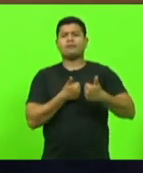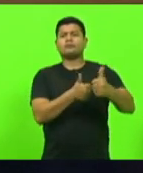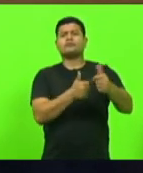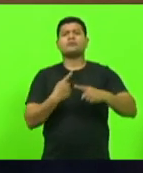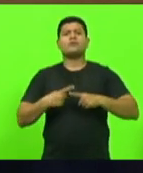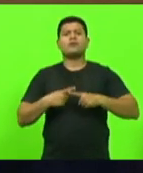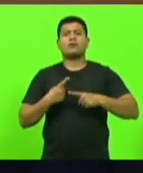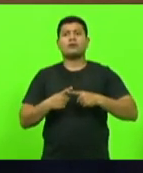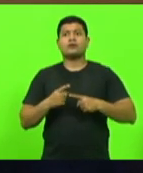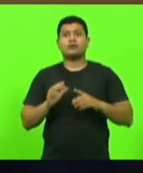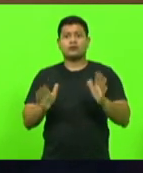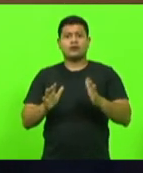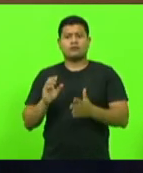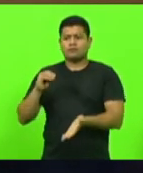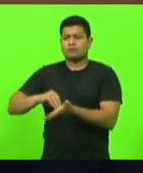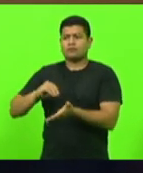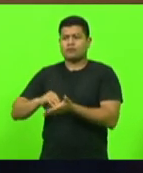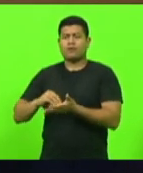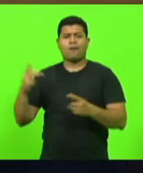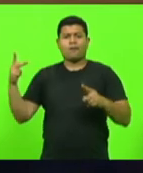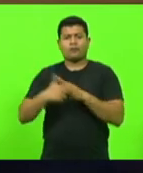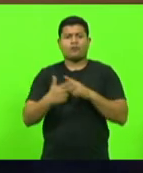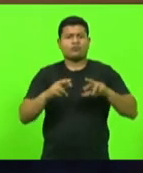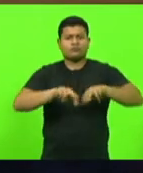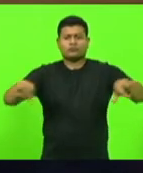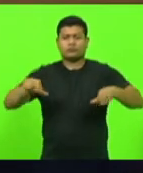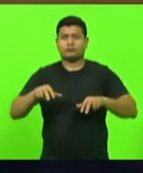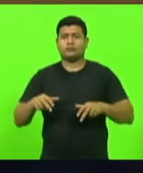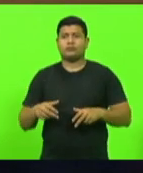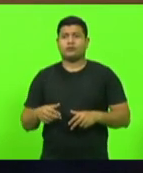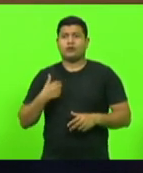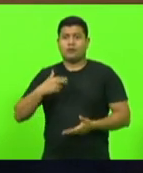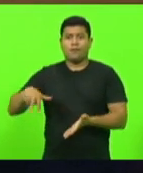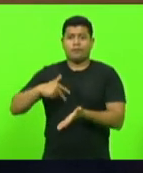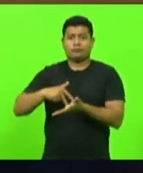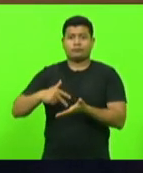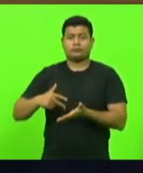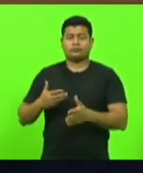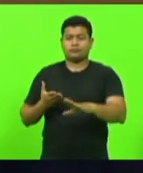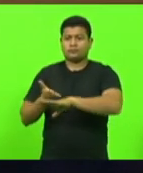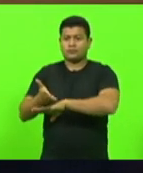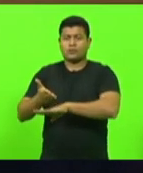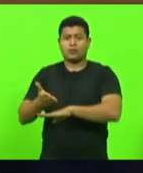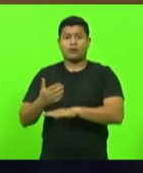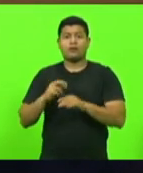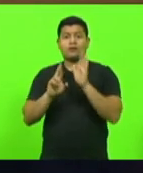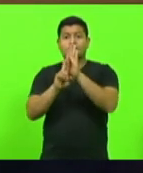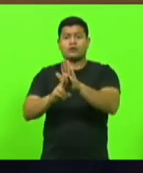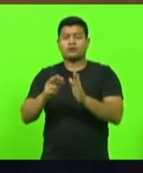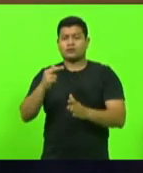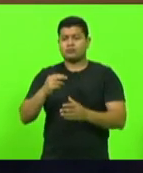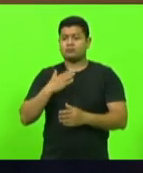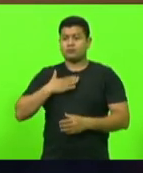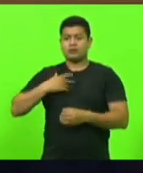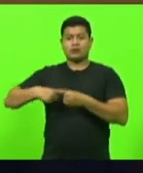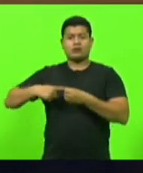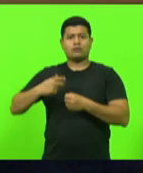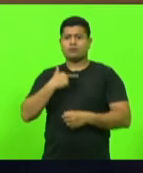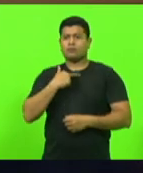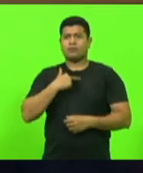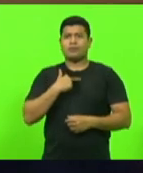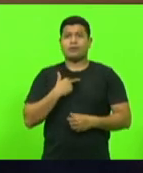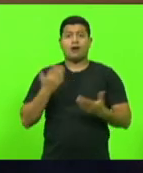minhas emendas já faz boicote comigo já não me deu uma palavra na minha cidade e agora mais um ato desse tipo 30